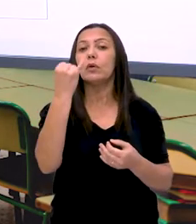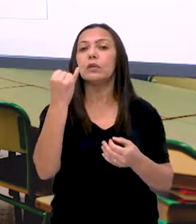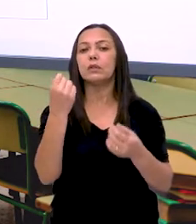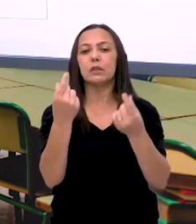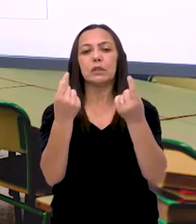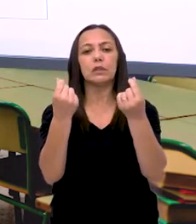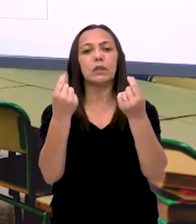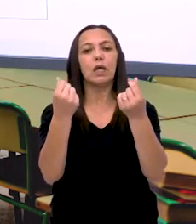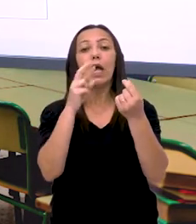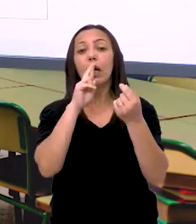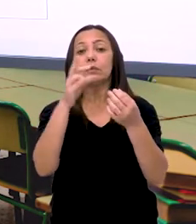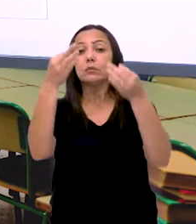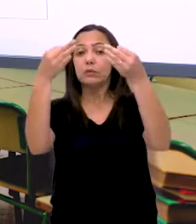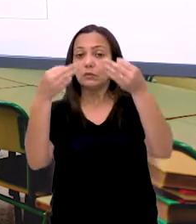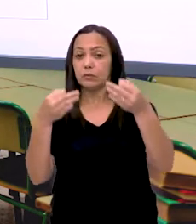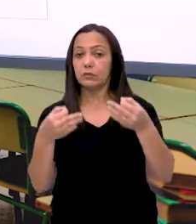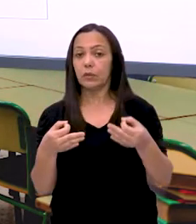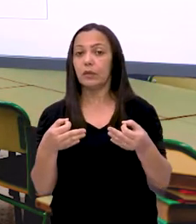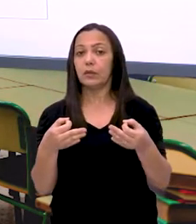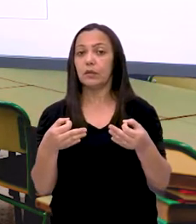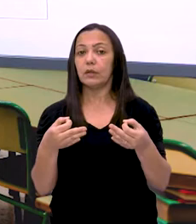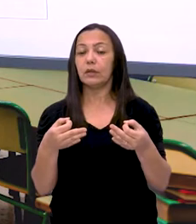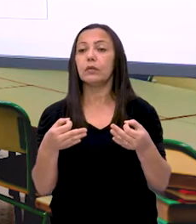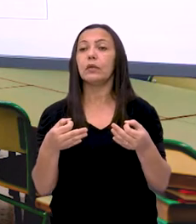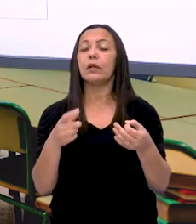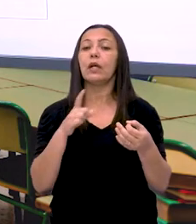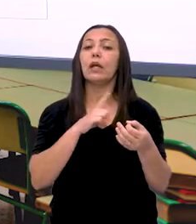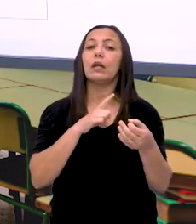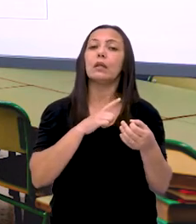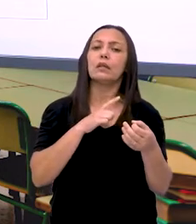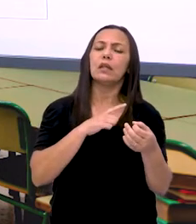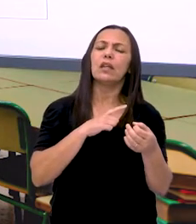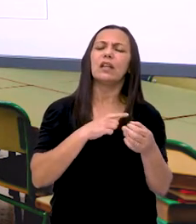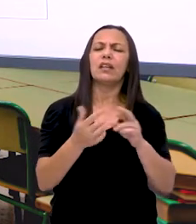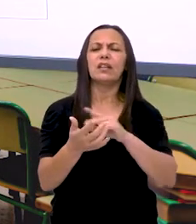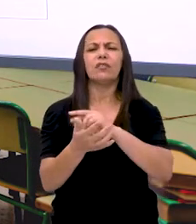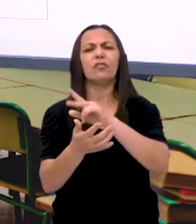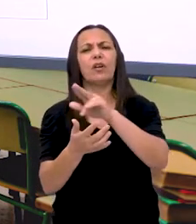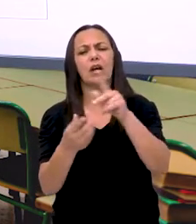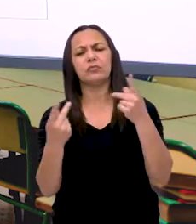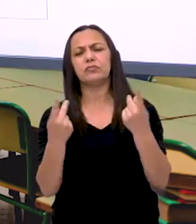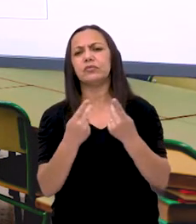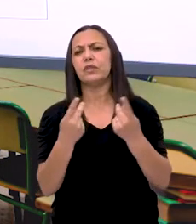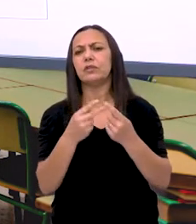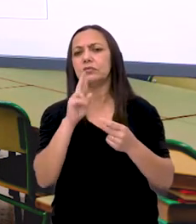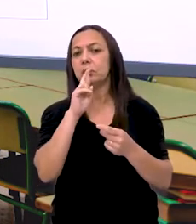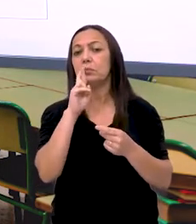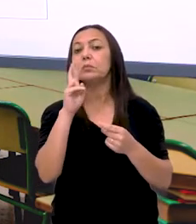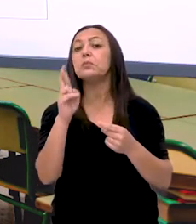Não as moedas ou cédulas representadas. Porque existem inúmeras possibilidades.